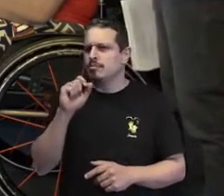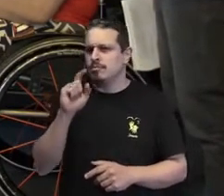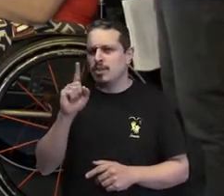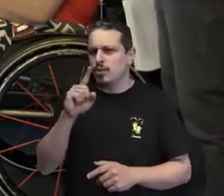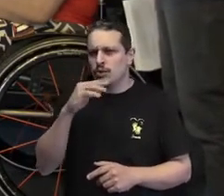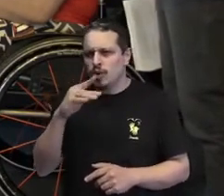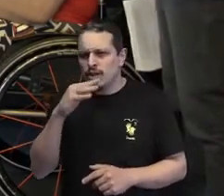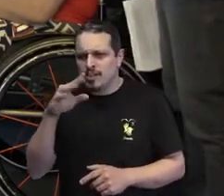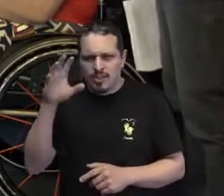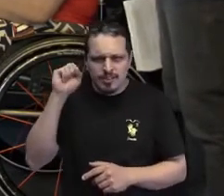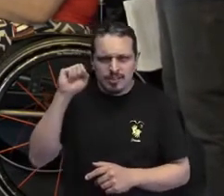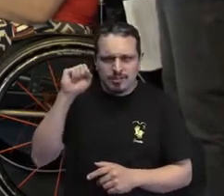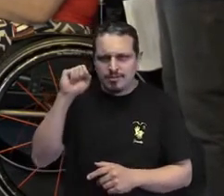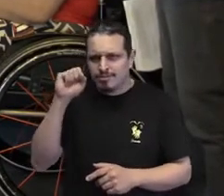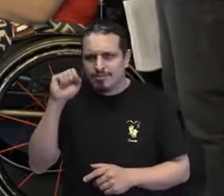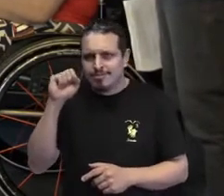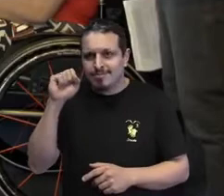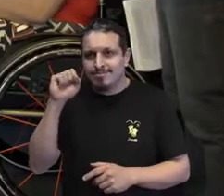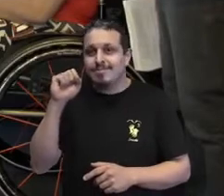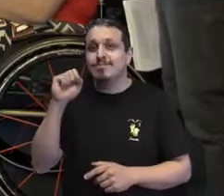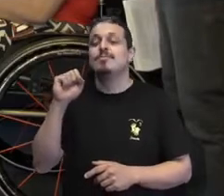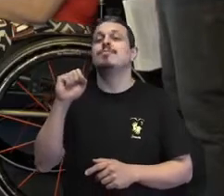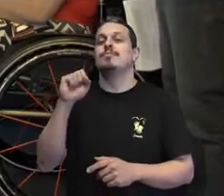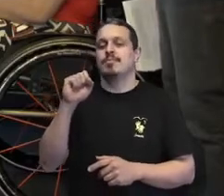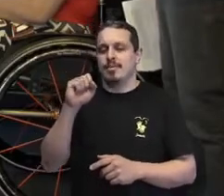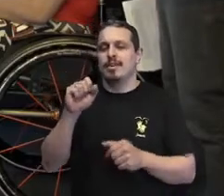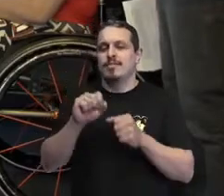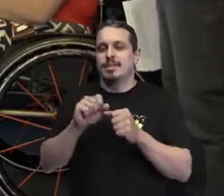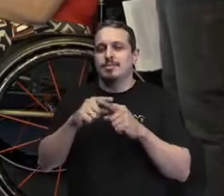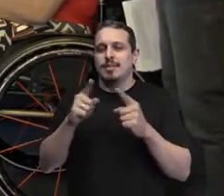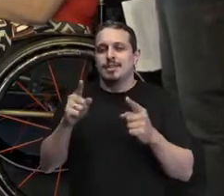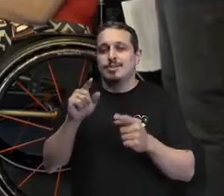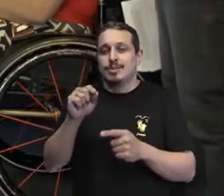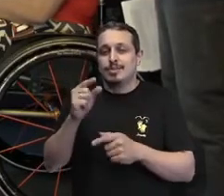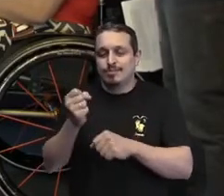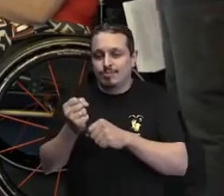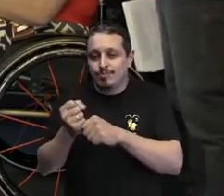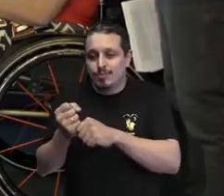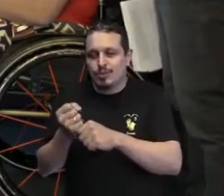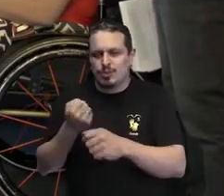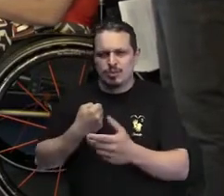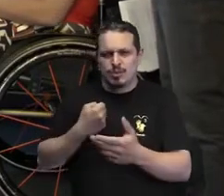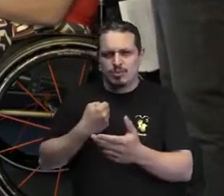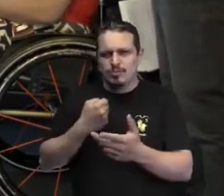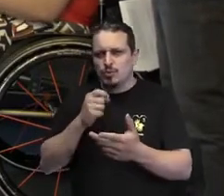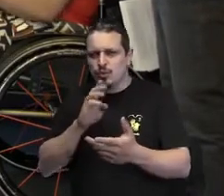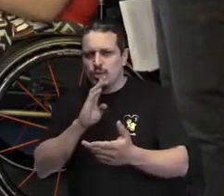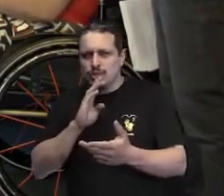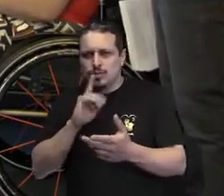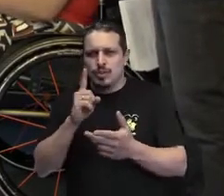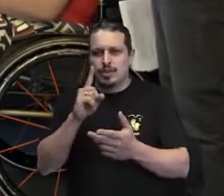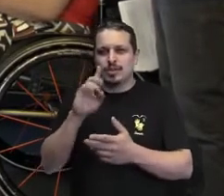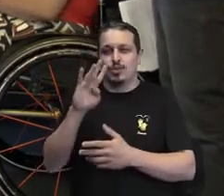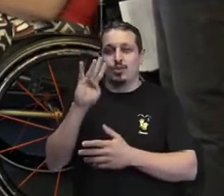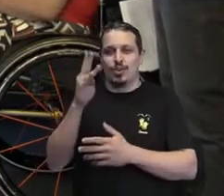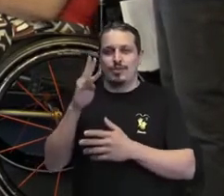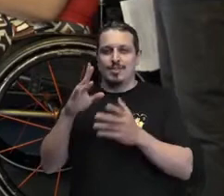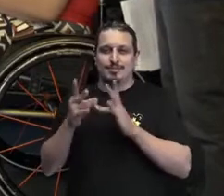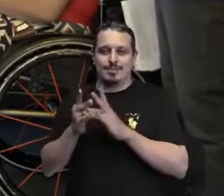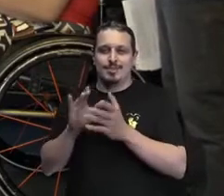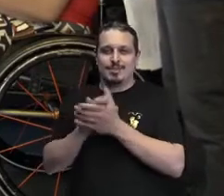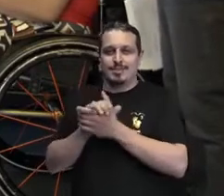ter esse projeto tão lindo com os jovens, tão lindo mesmo. Eu conheci o meu noivo, que eu falei, e